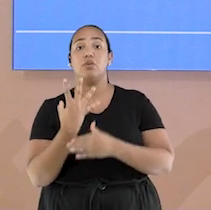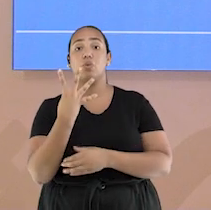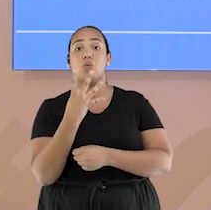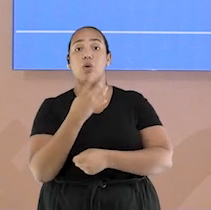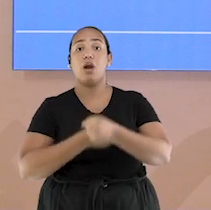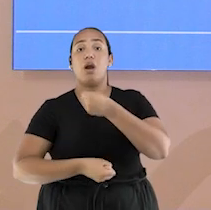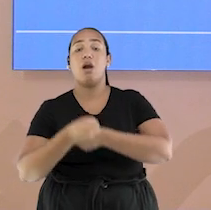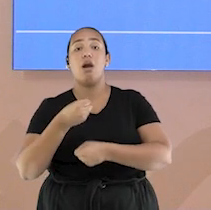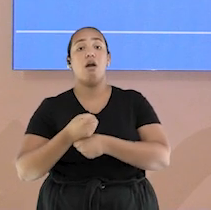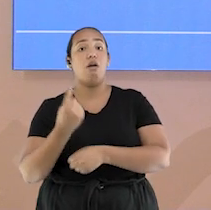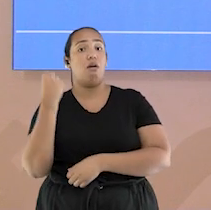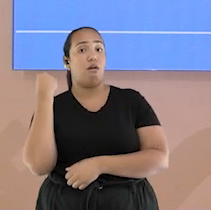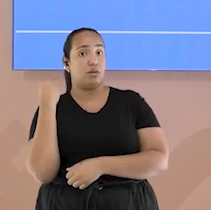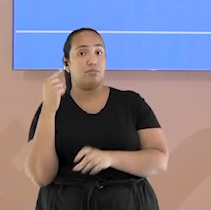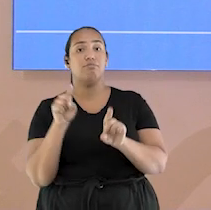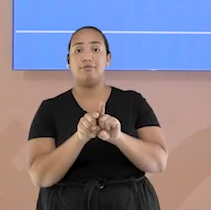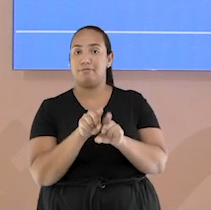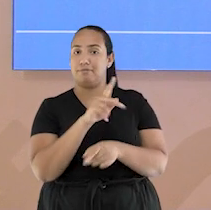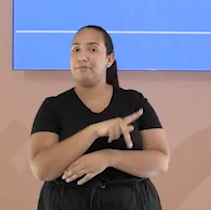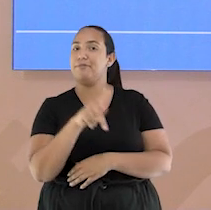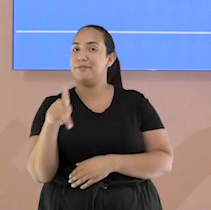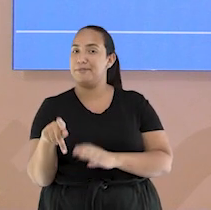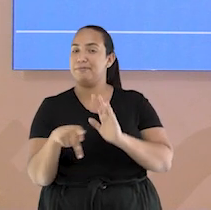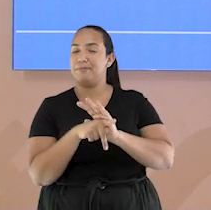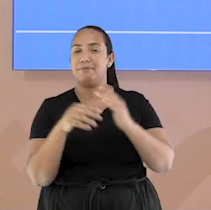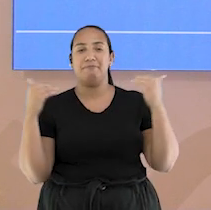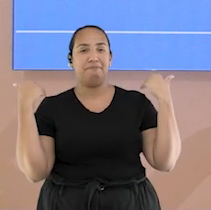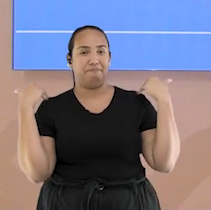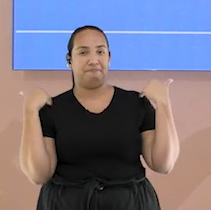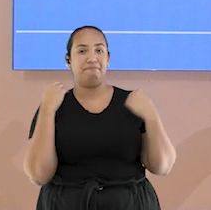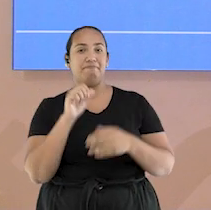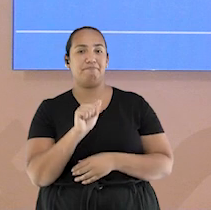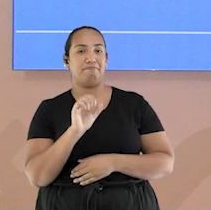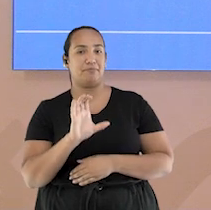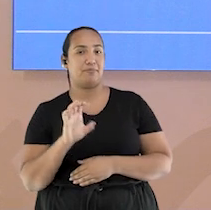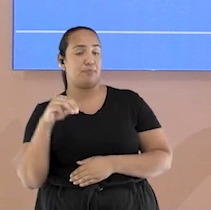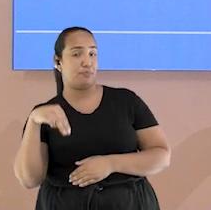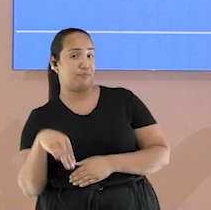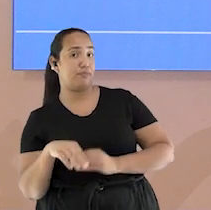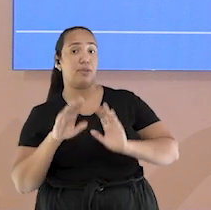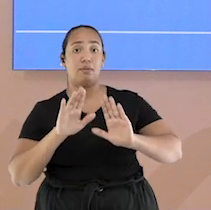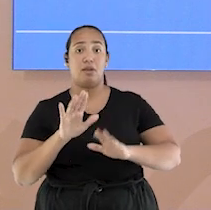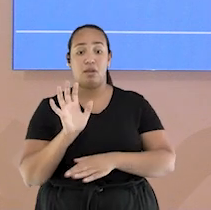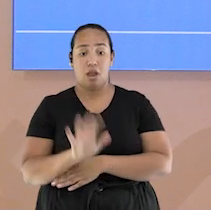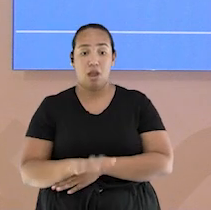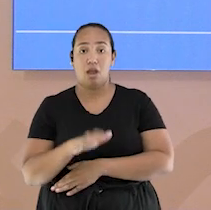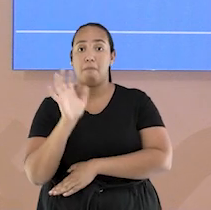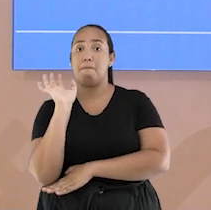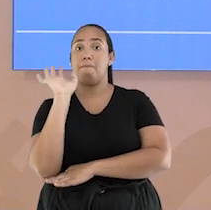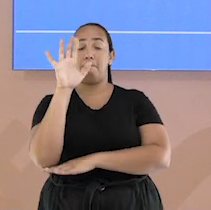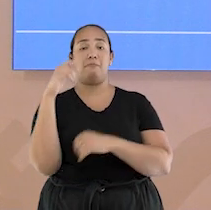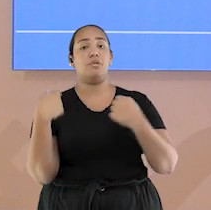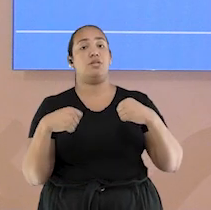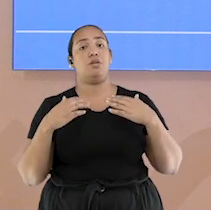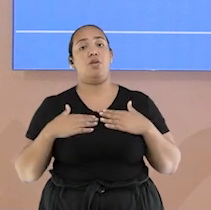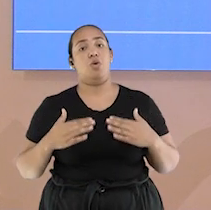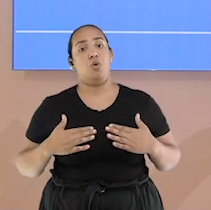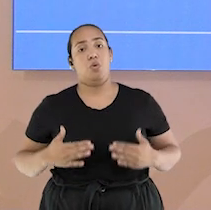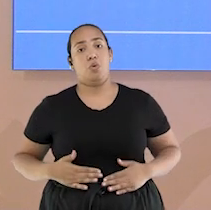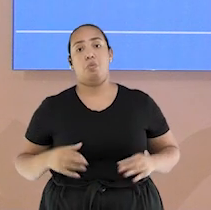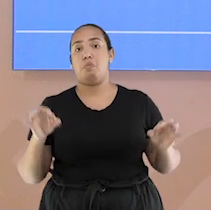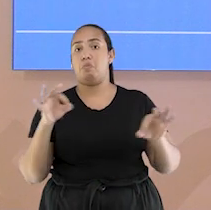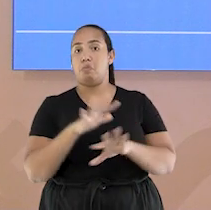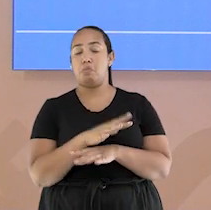um professor de Educação Física da ACM. Porém, o basquete exigia muito do físico, uma vez que os jogadores